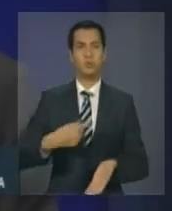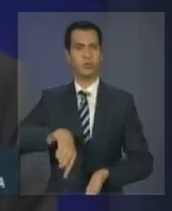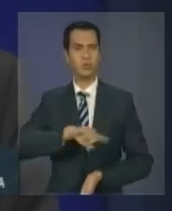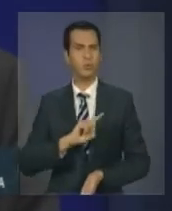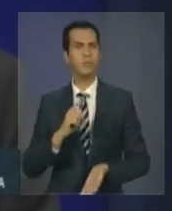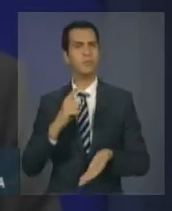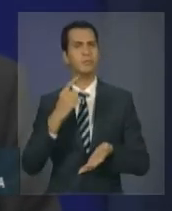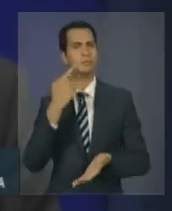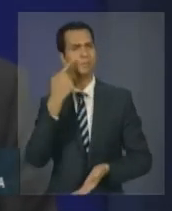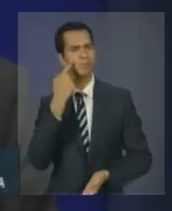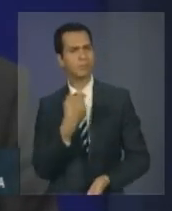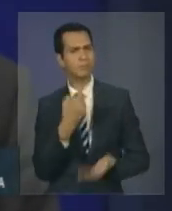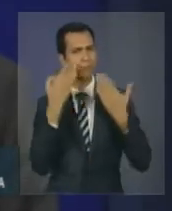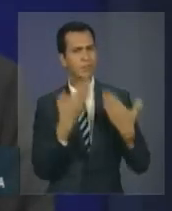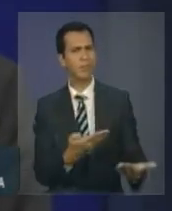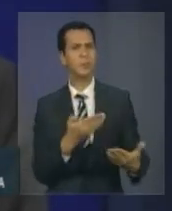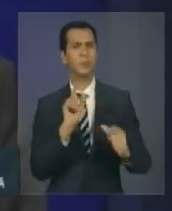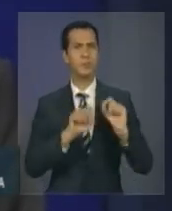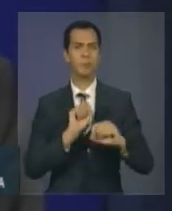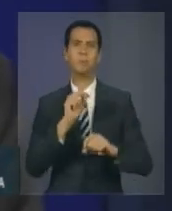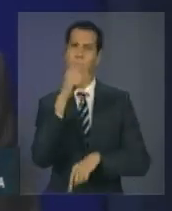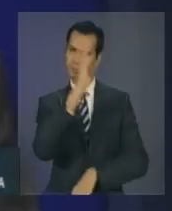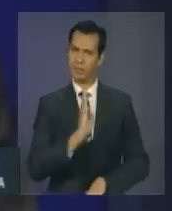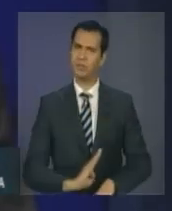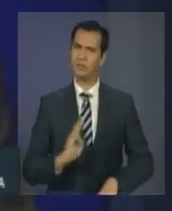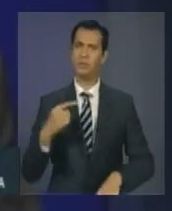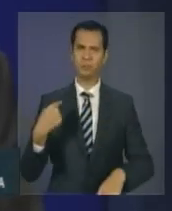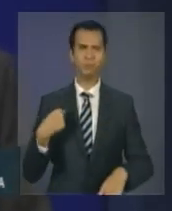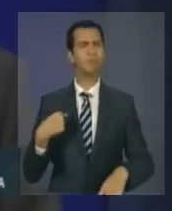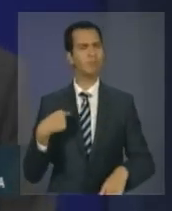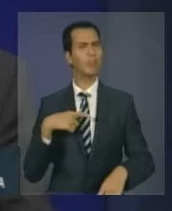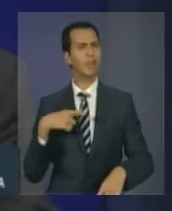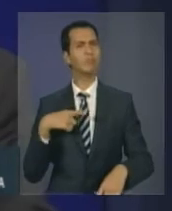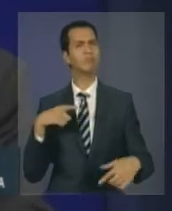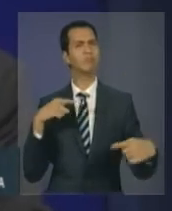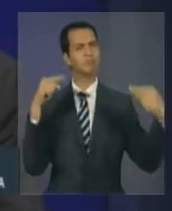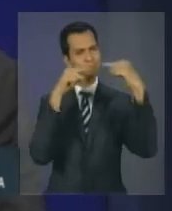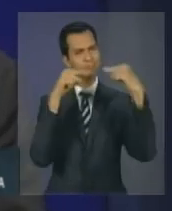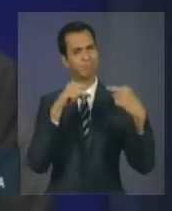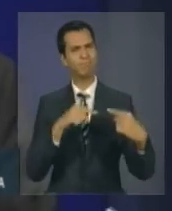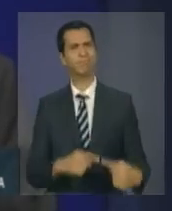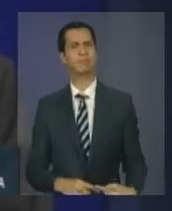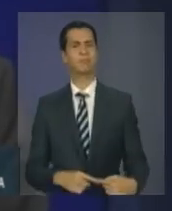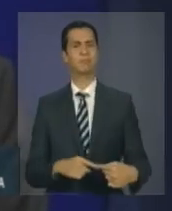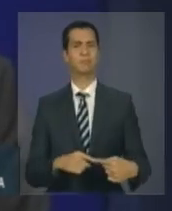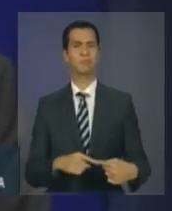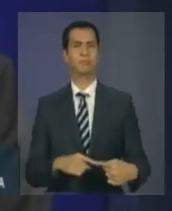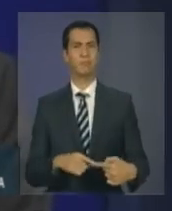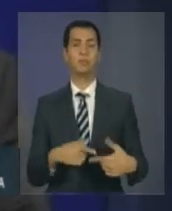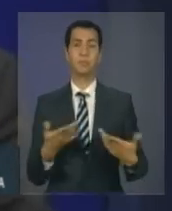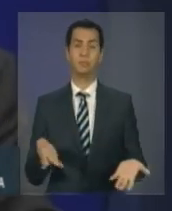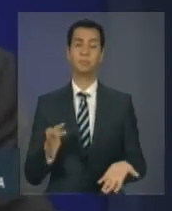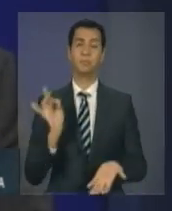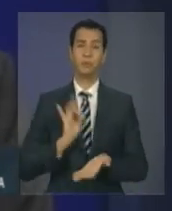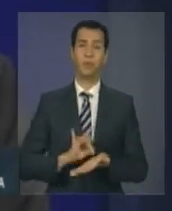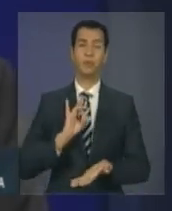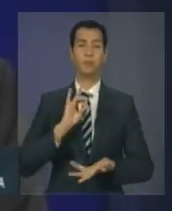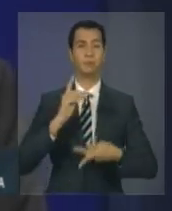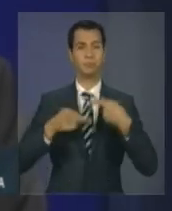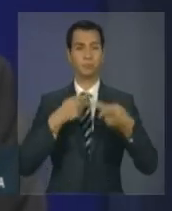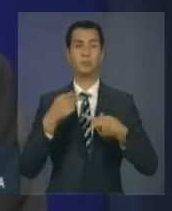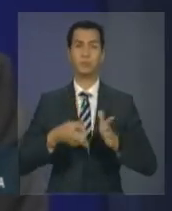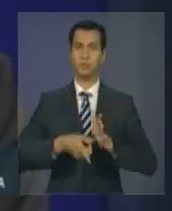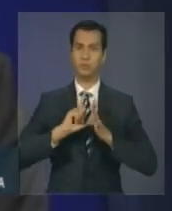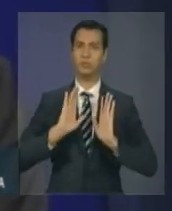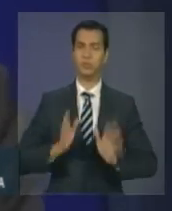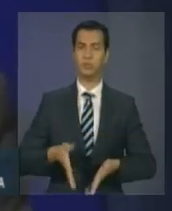grande nível de convergência de pontos de vista. Em termos mais concretos, e não querendo repetir o que já foi dito pelo Presidente do Conselho